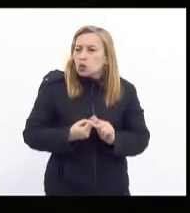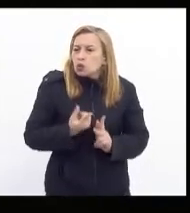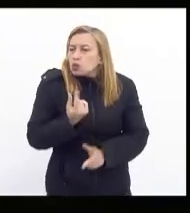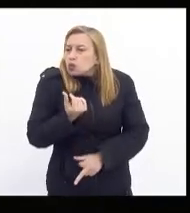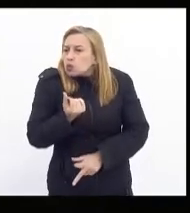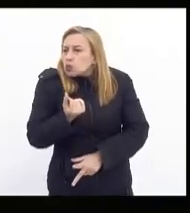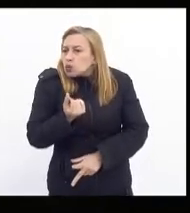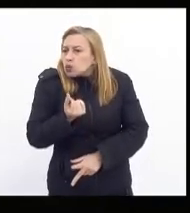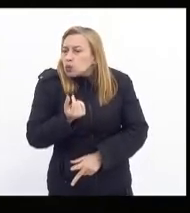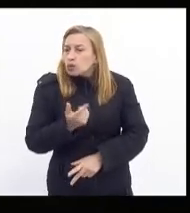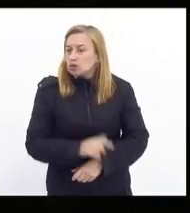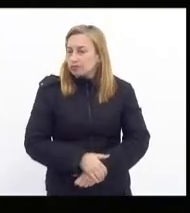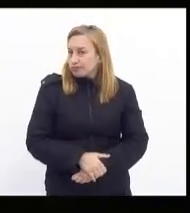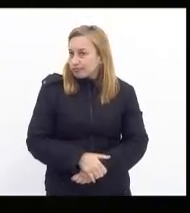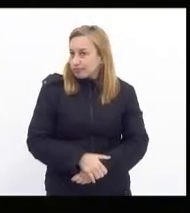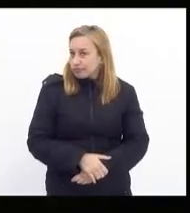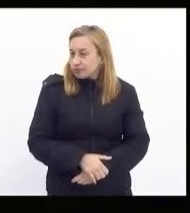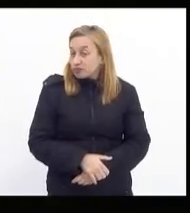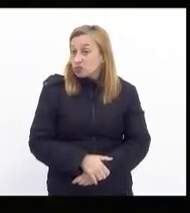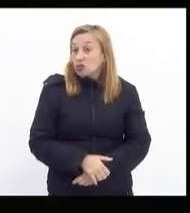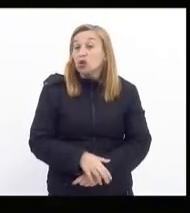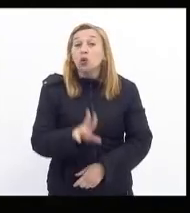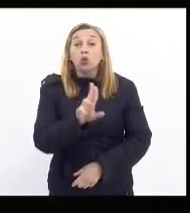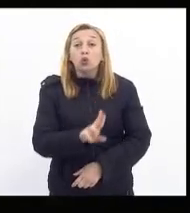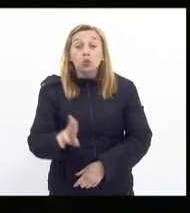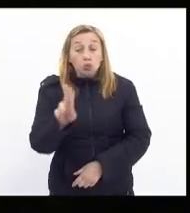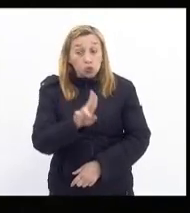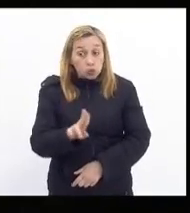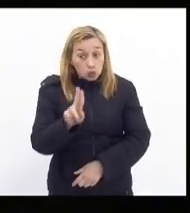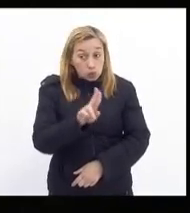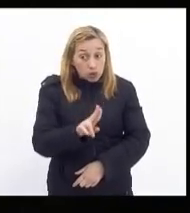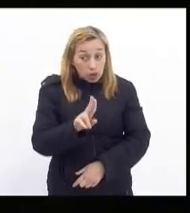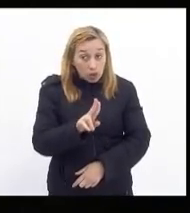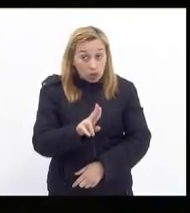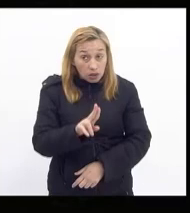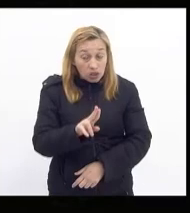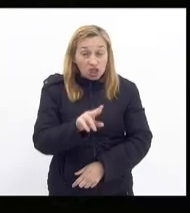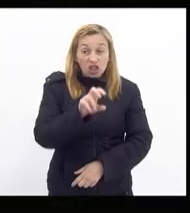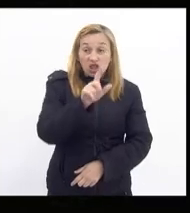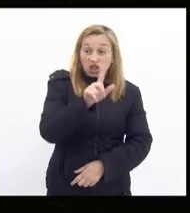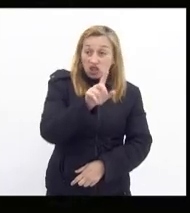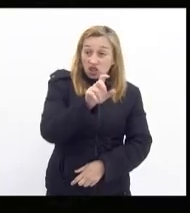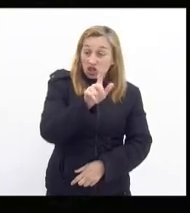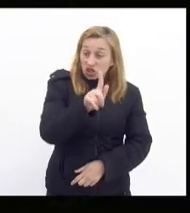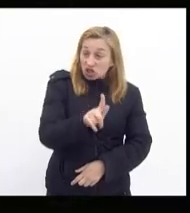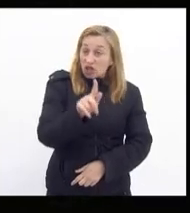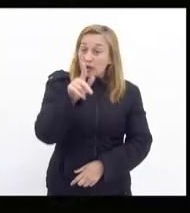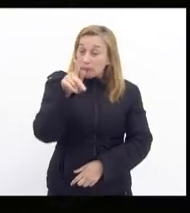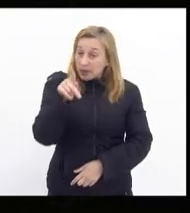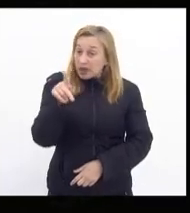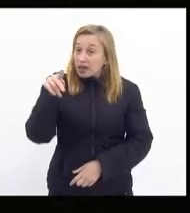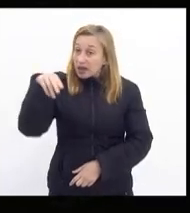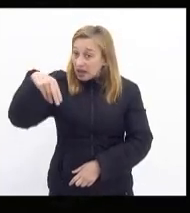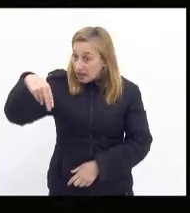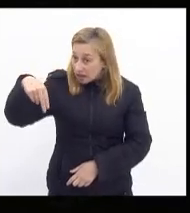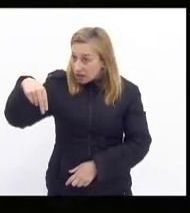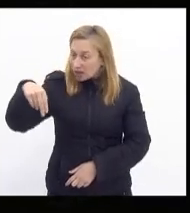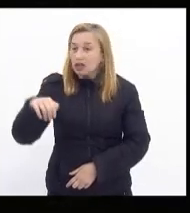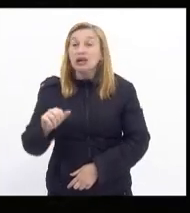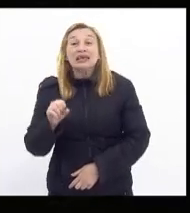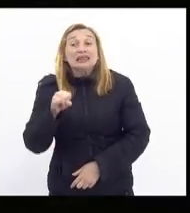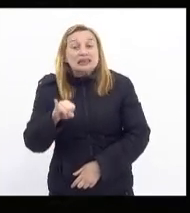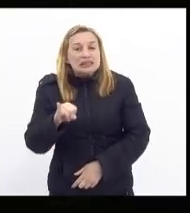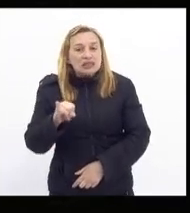cujo índice a ser utilizado que atualmente é IGPM isso se for